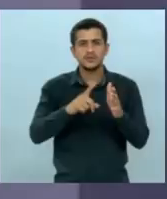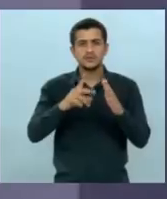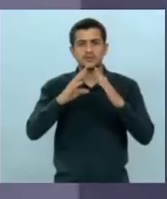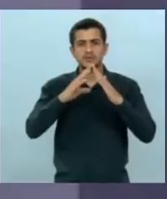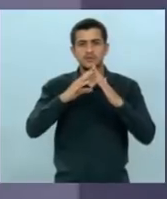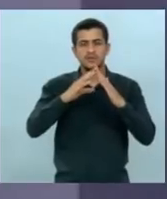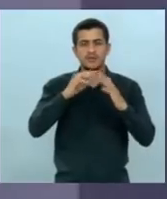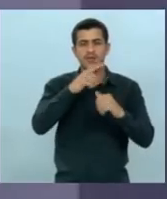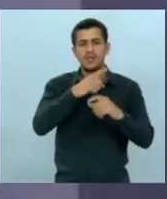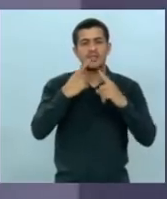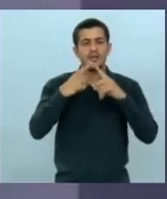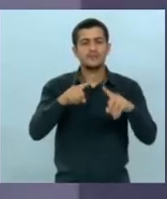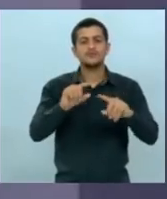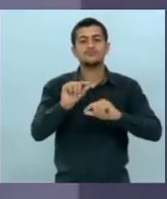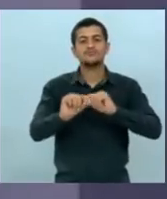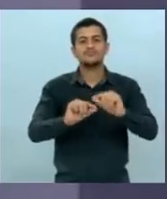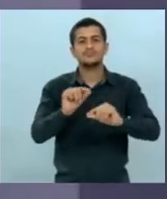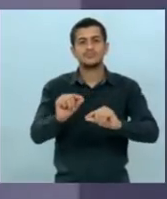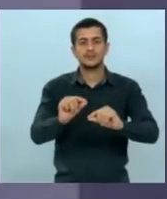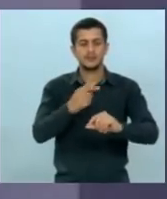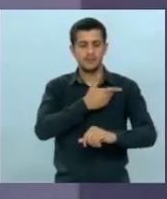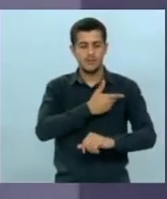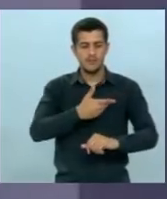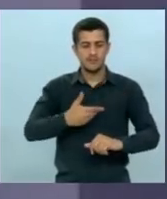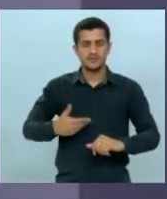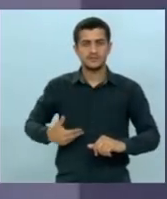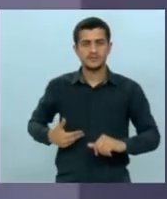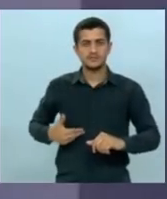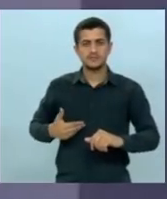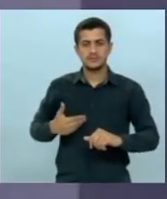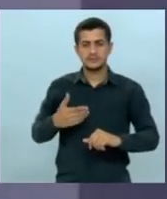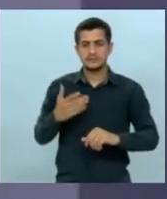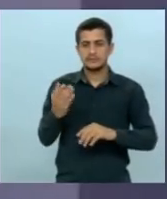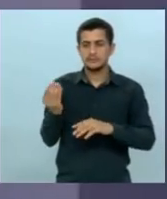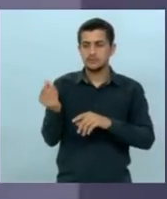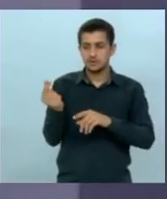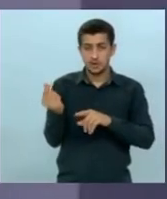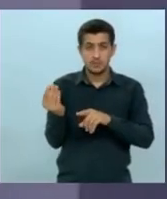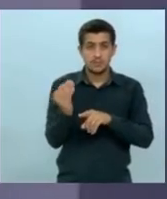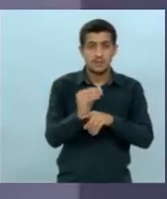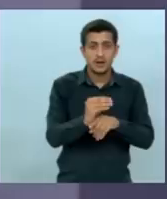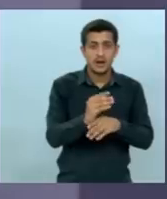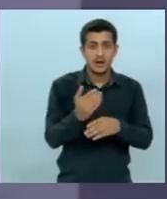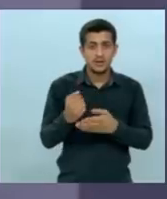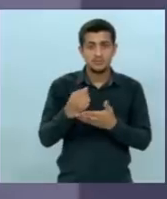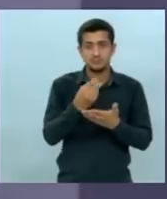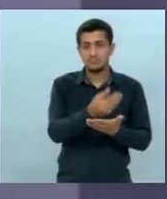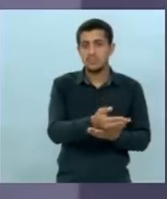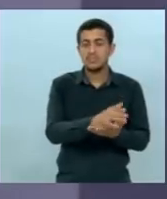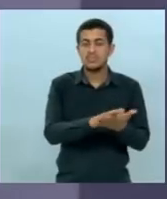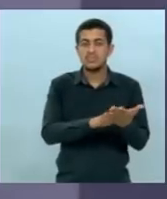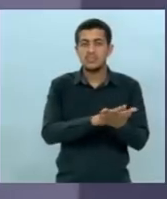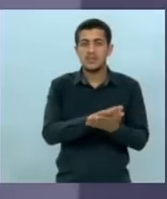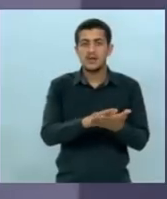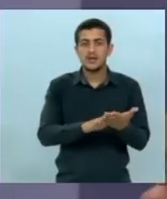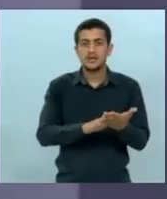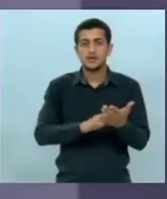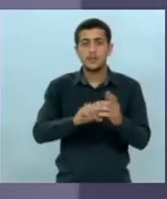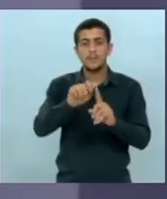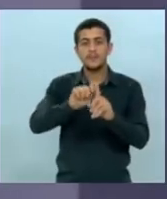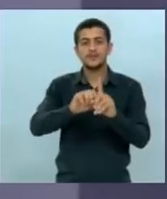reclamação é o governo do estado não repassou ainda a parcela do mês de julho de